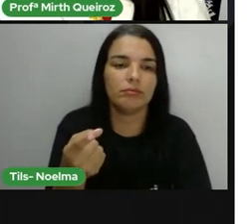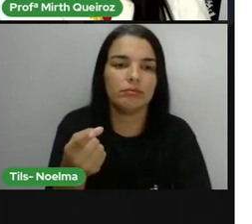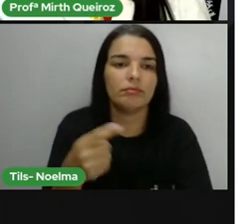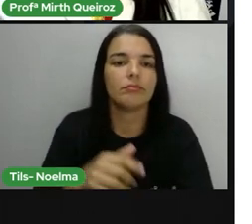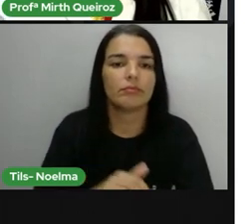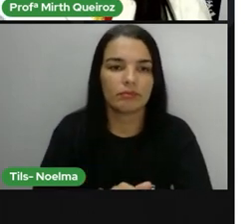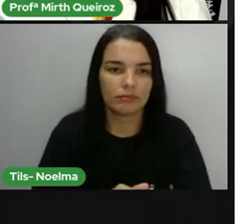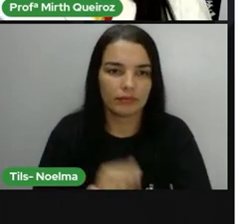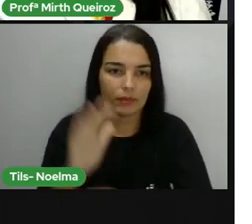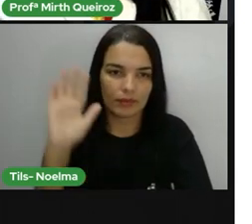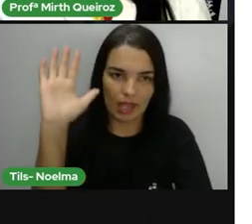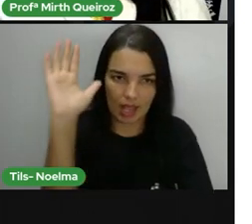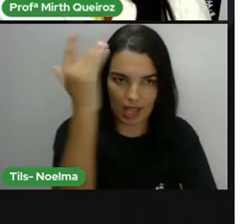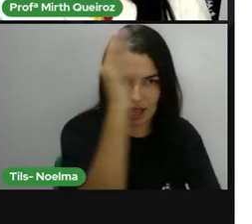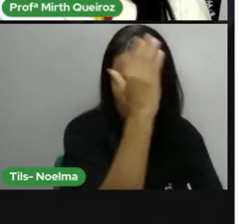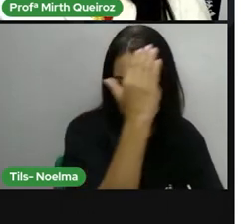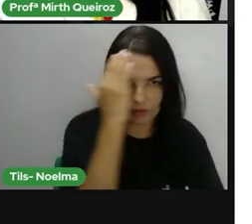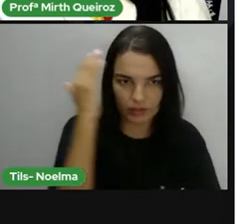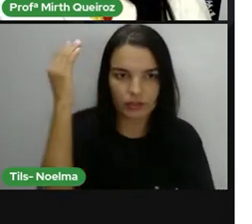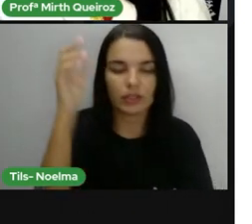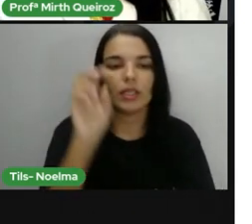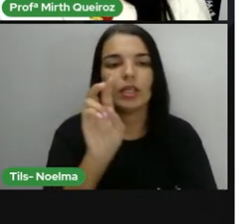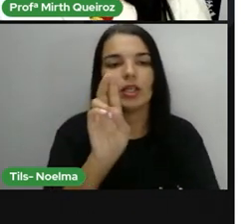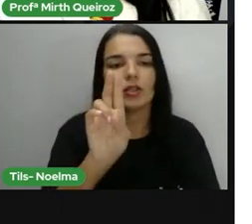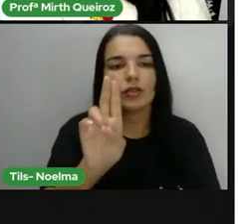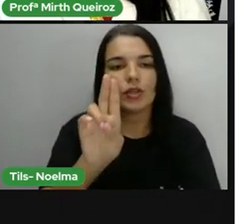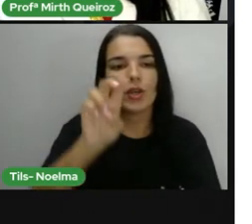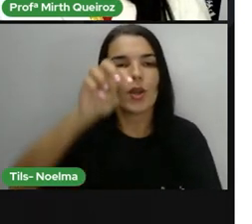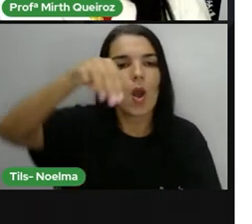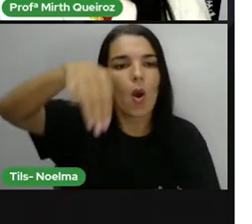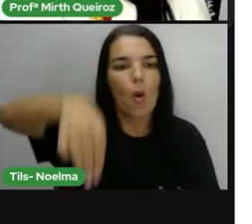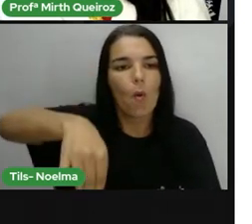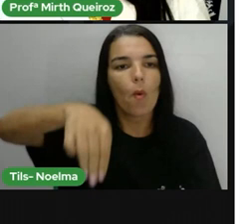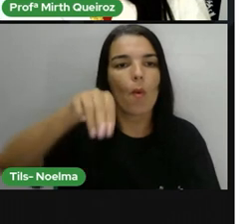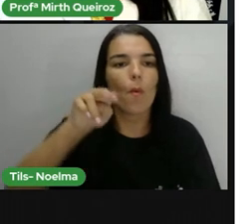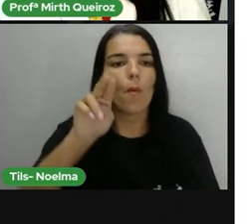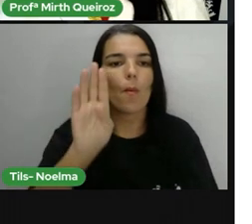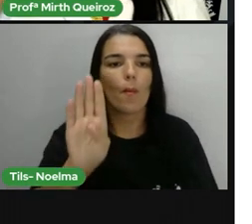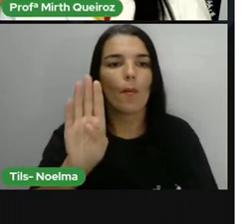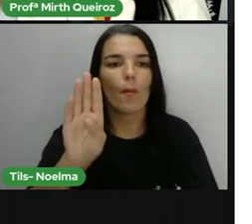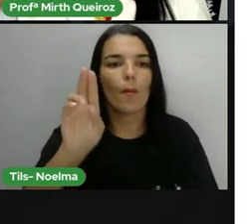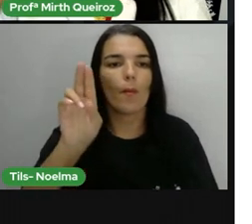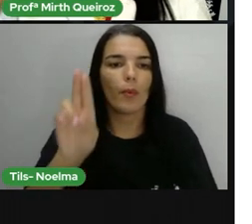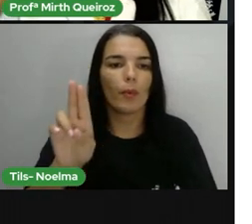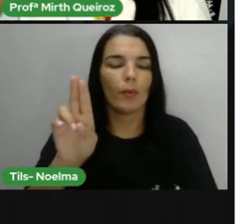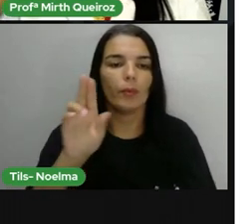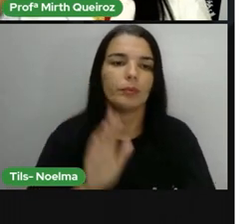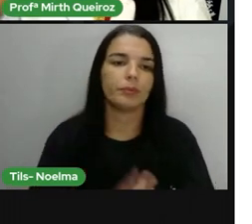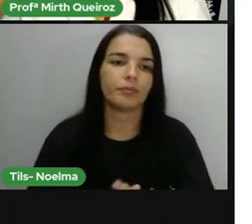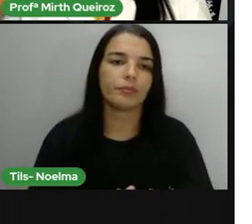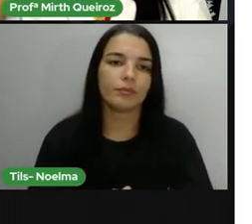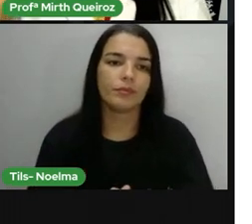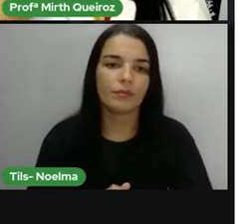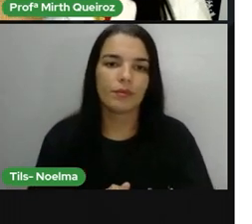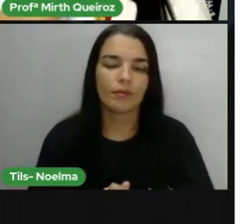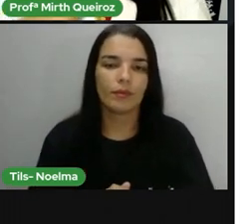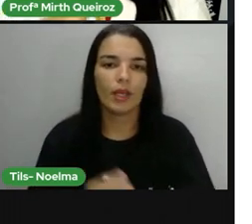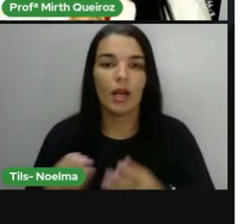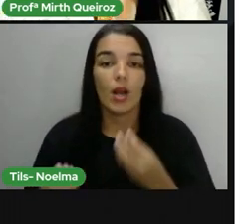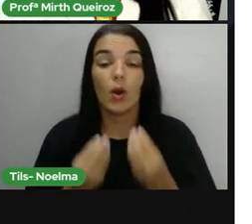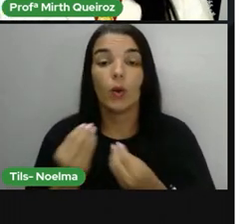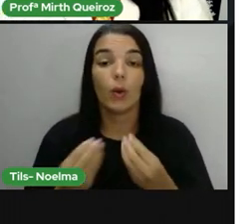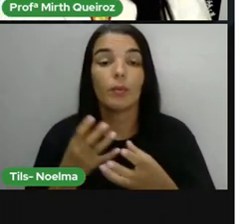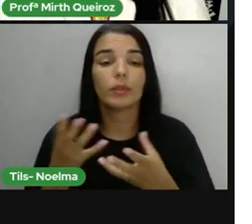.000 pés. Como é que a gente resolveu isso, Pró? Quando o